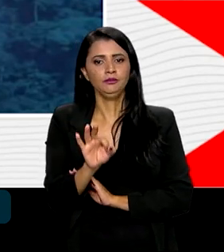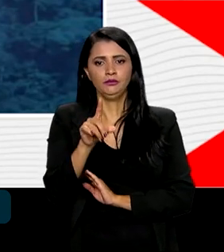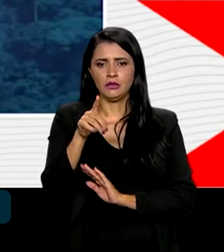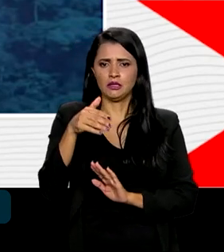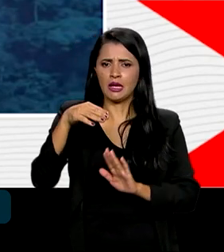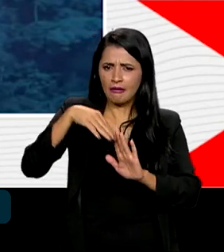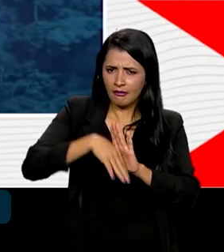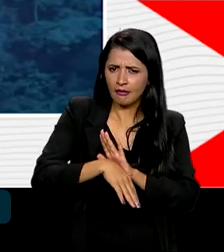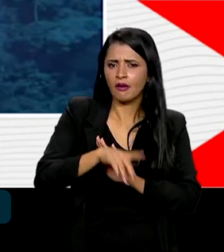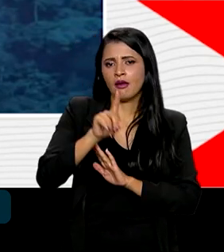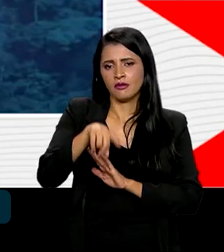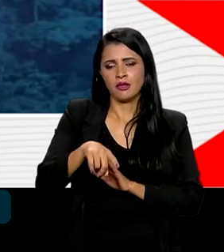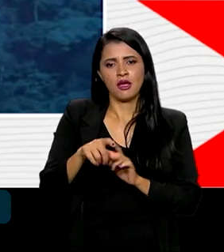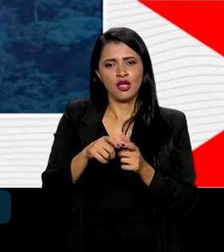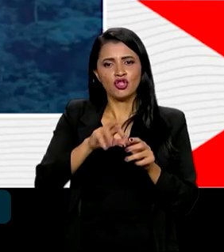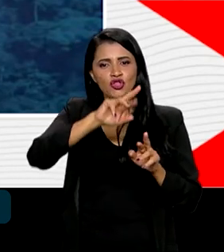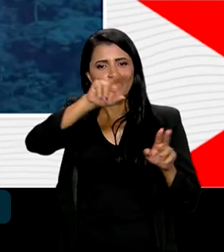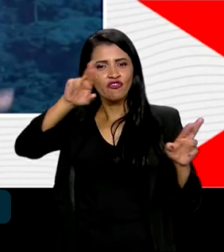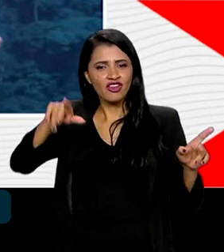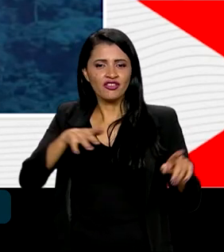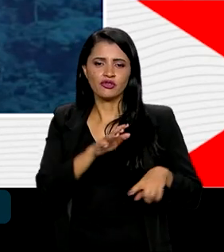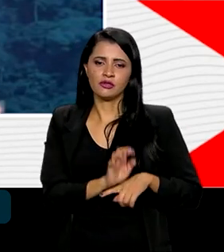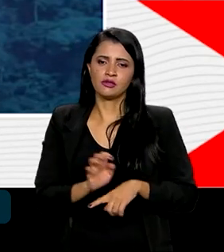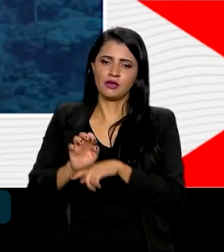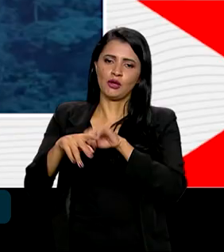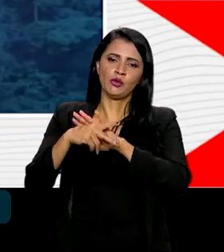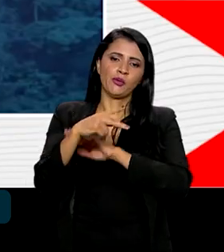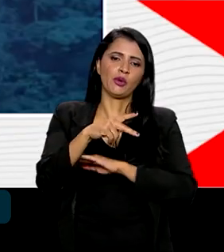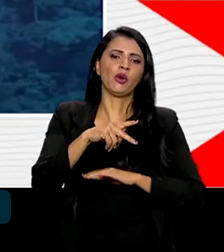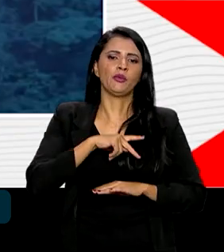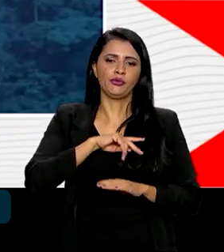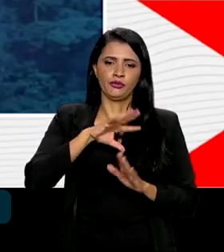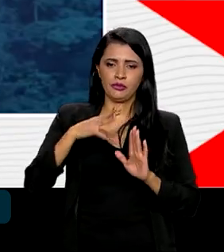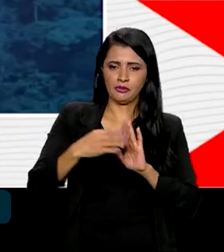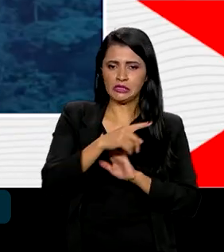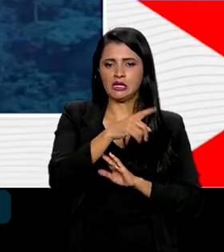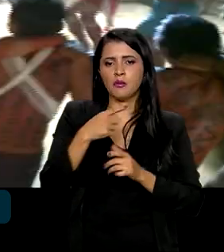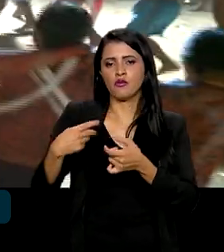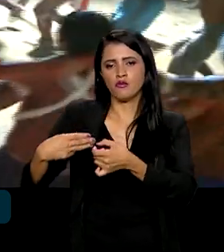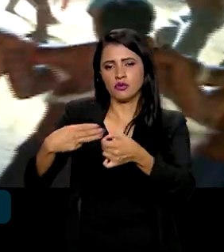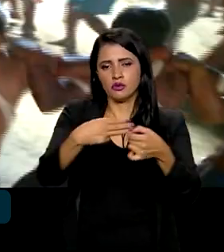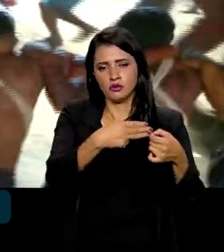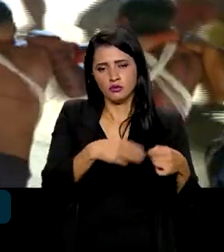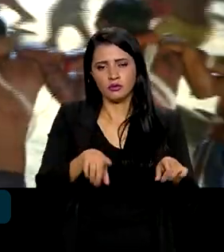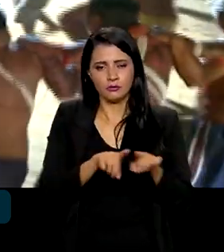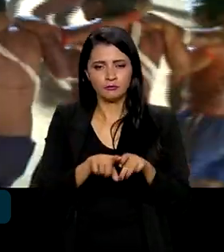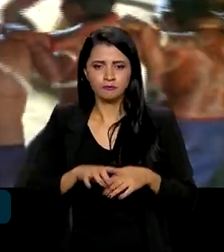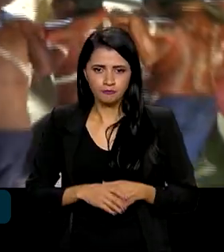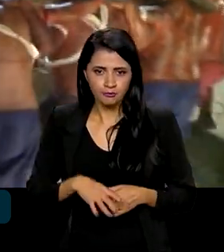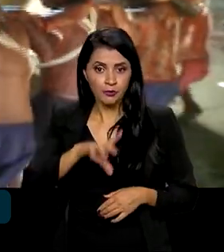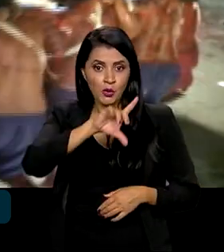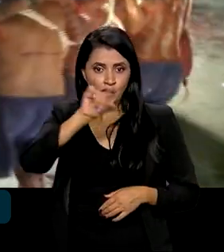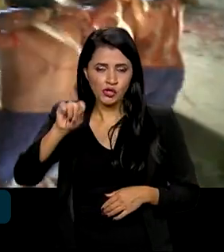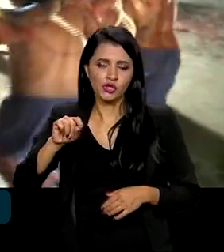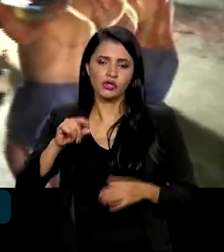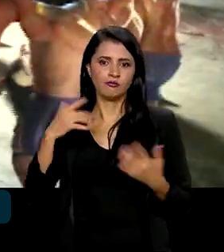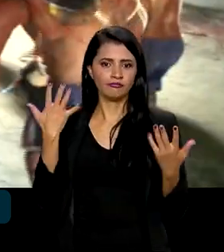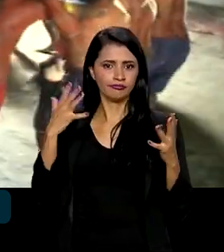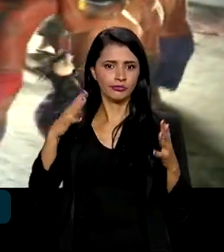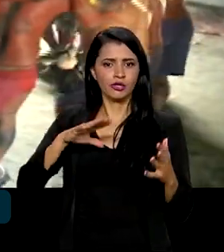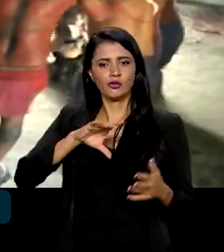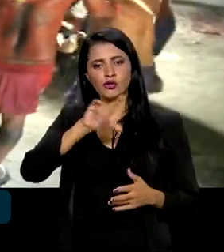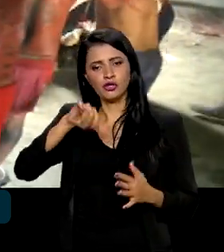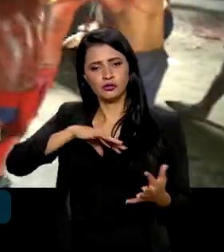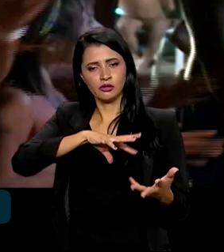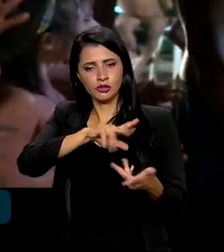que foi nos mais diferentes estados da Amazônia e em vários municípios. Na data em que se comemora o Dia Internacional